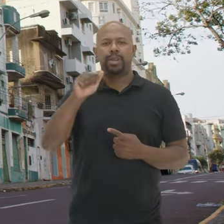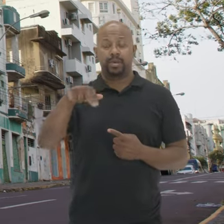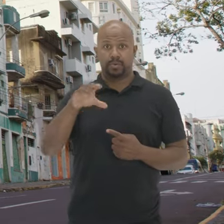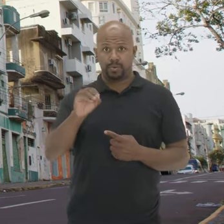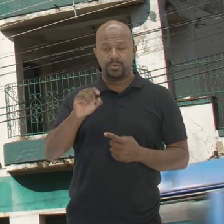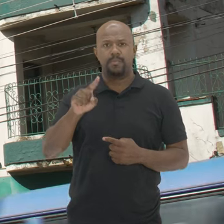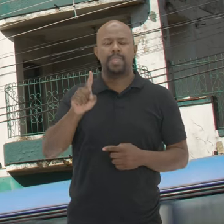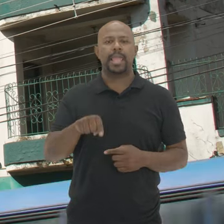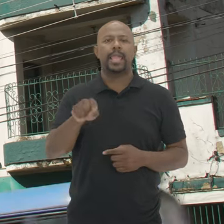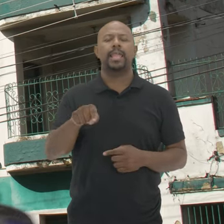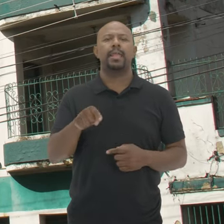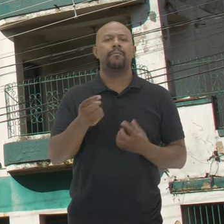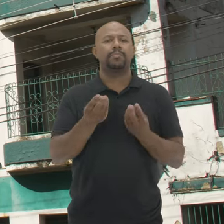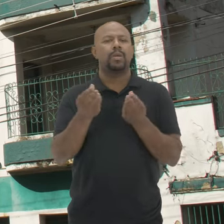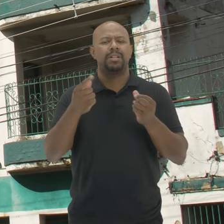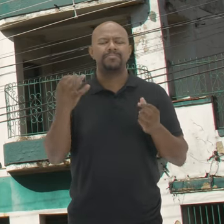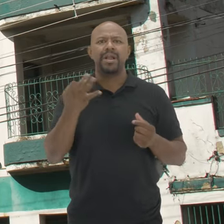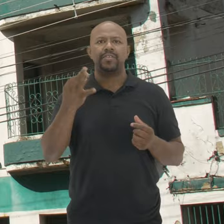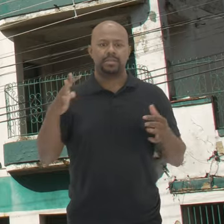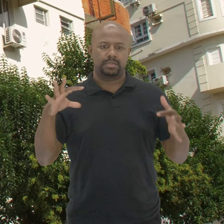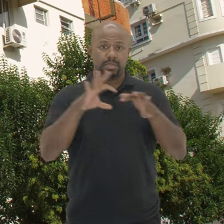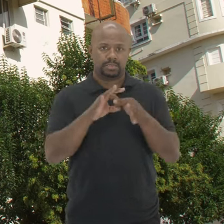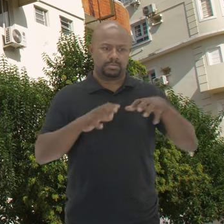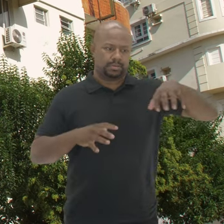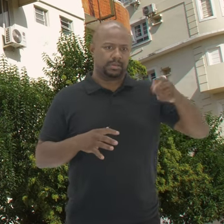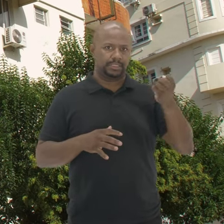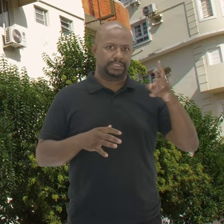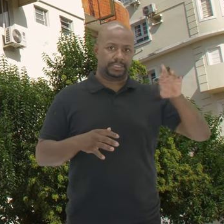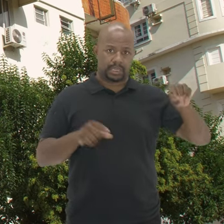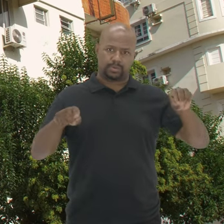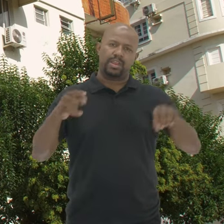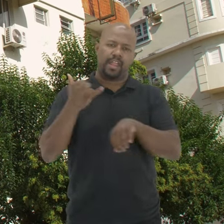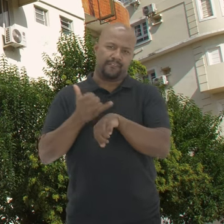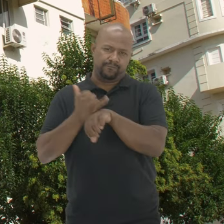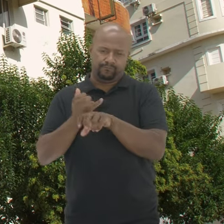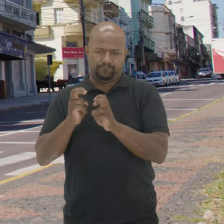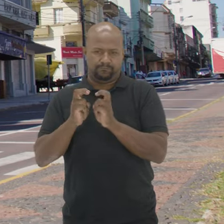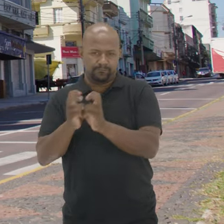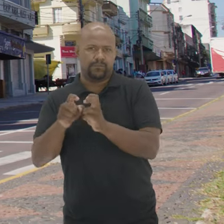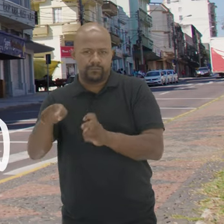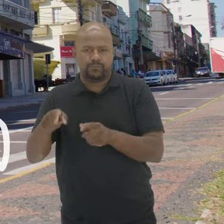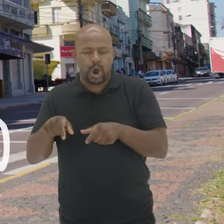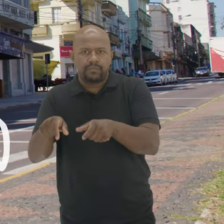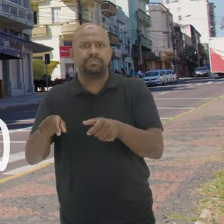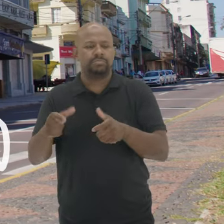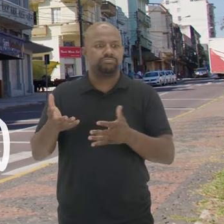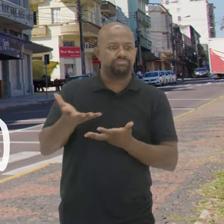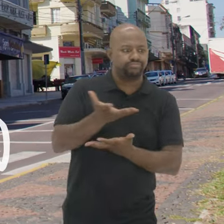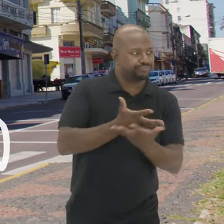É como ela servia de ligação Entre o centro e a ferrovia Todo o movimento